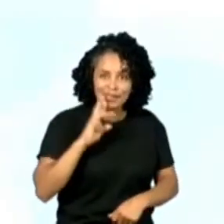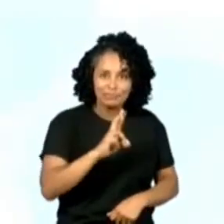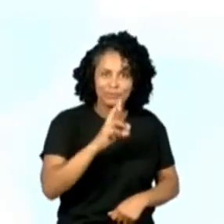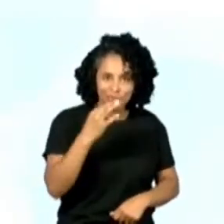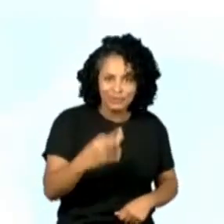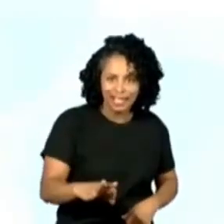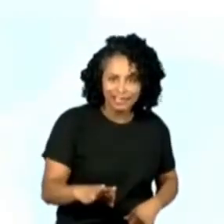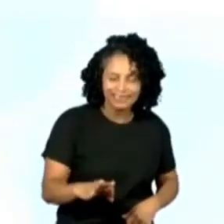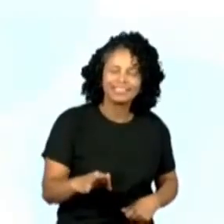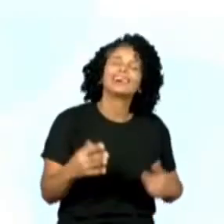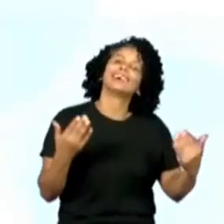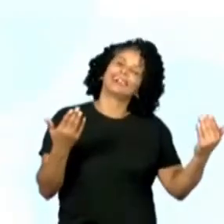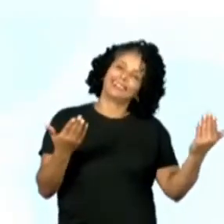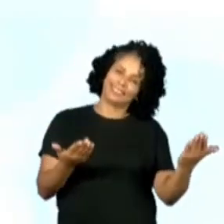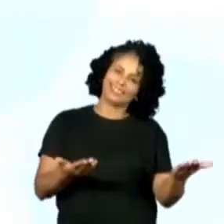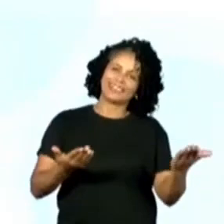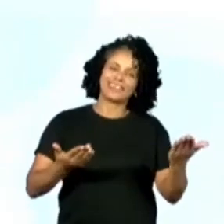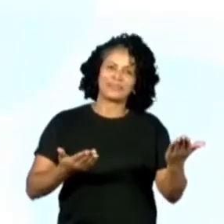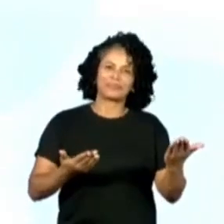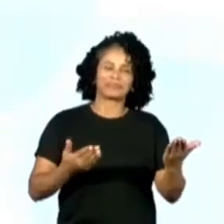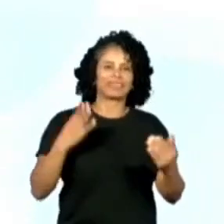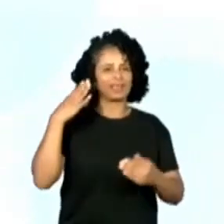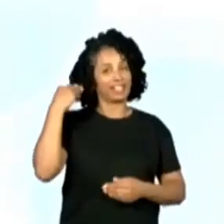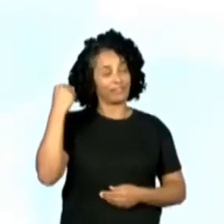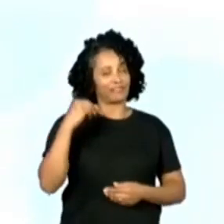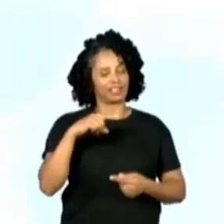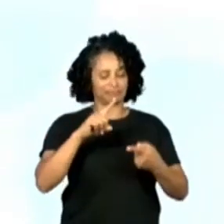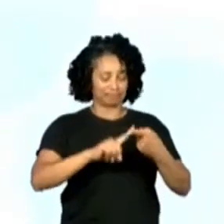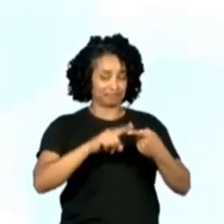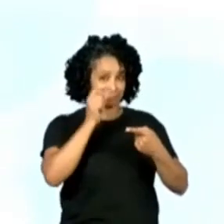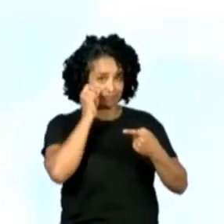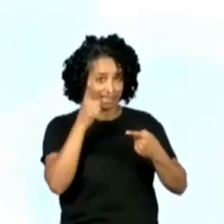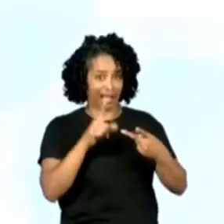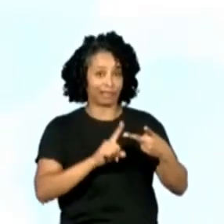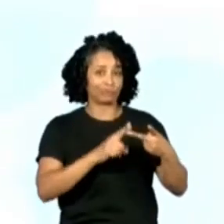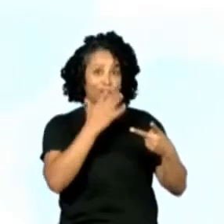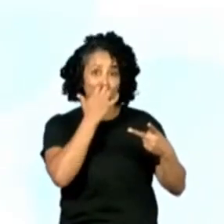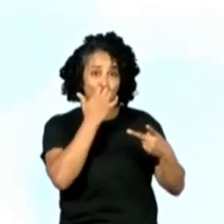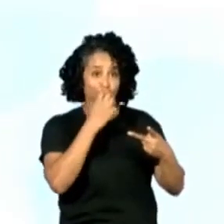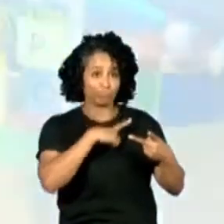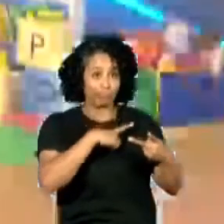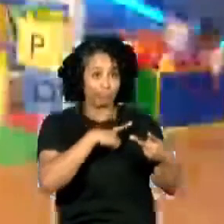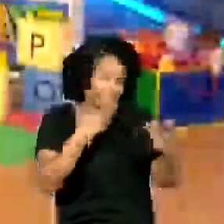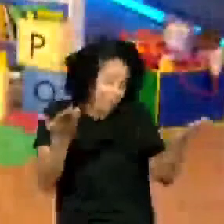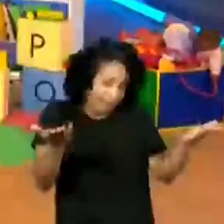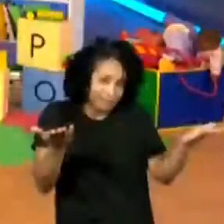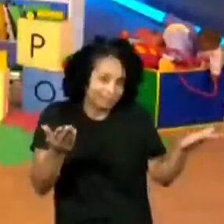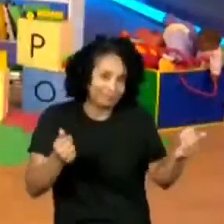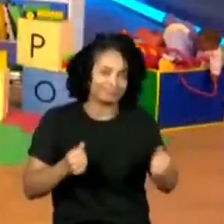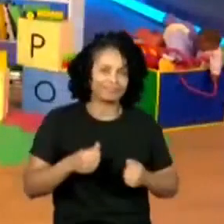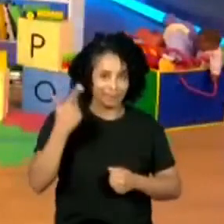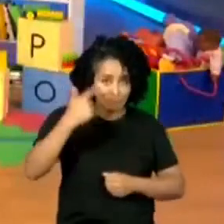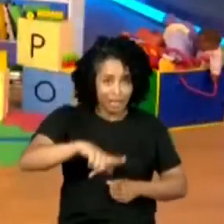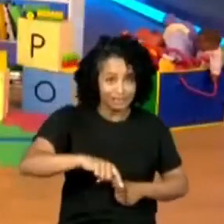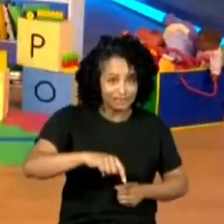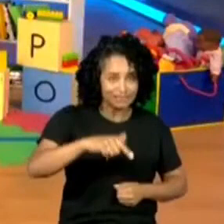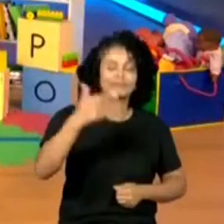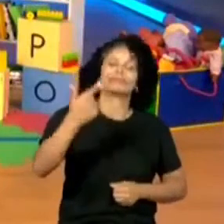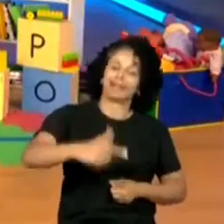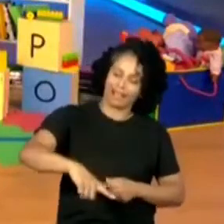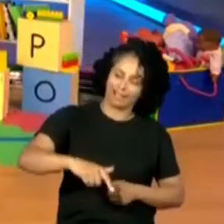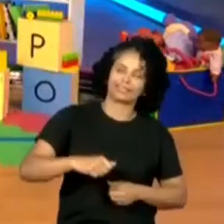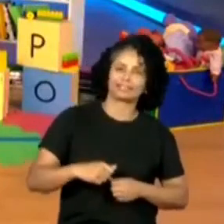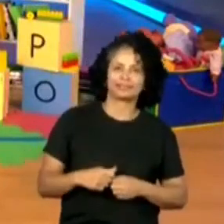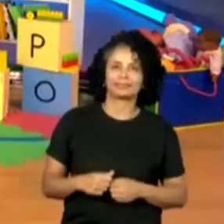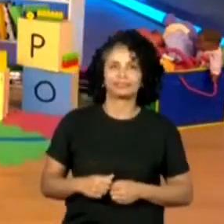Acertei as três. Professora Evandra tem gatinhos e cachorro. É. É isso. Tem mais? Tem mais? Tem mais.